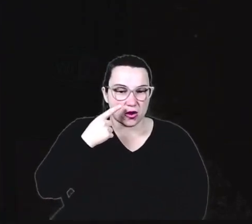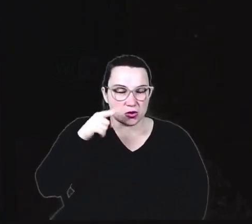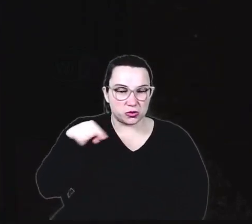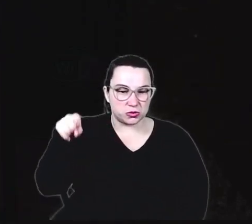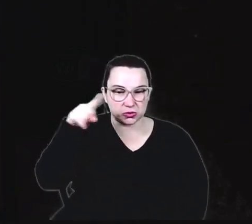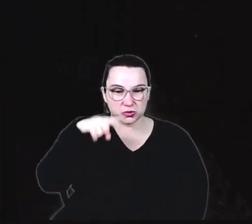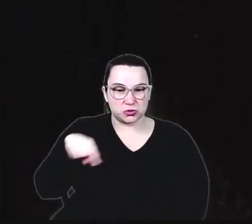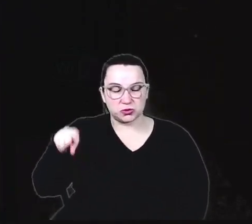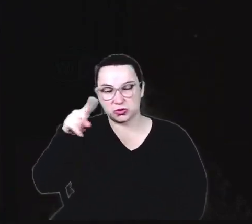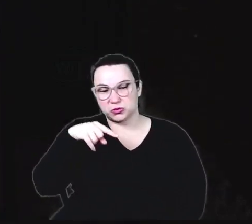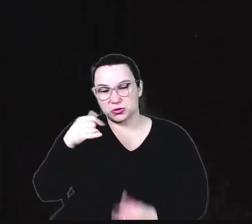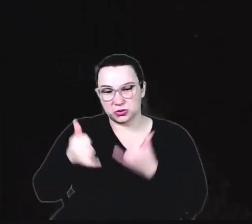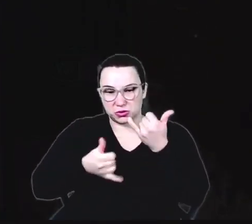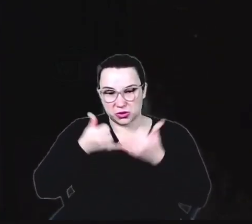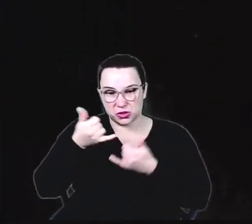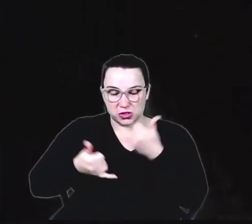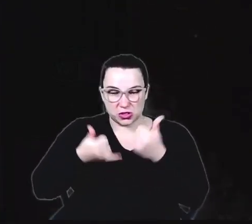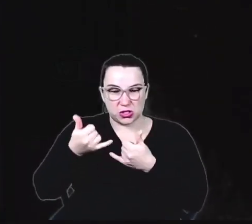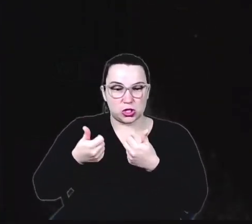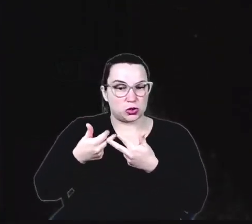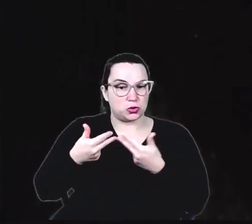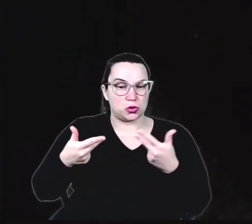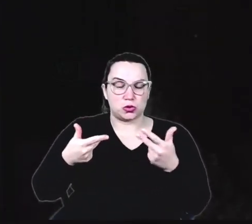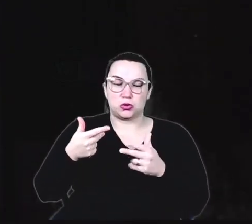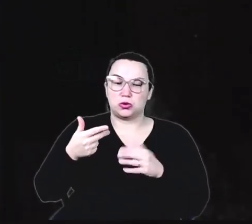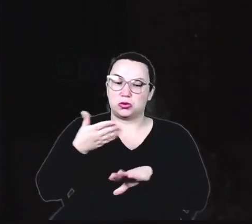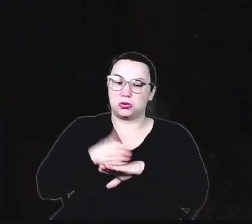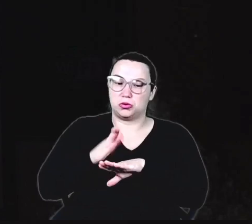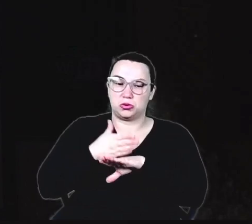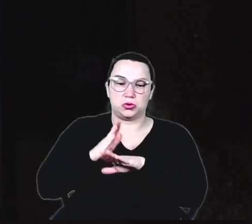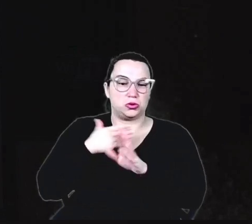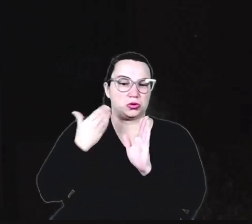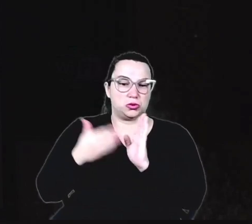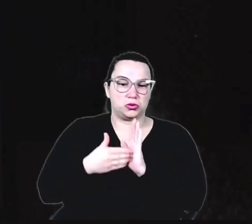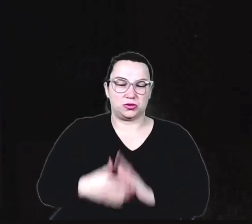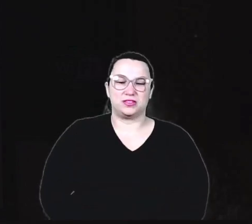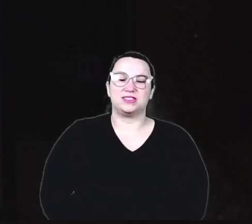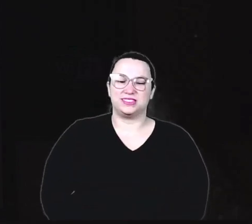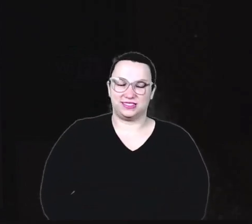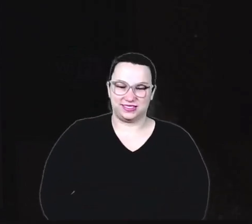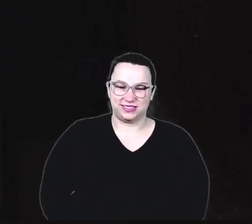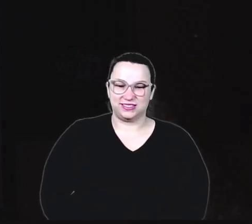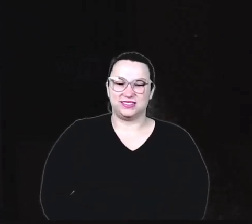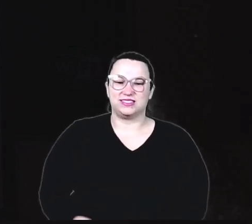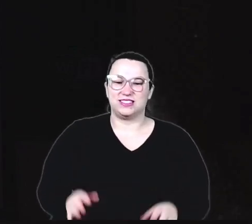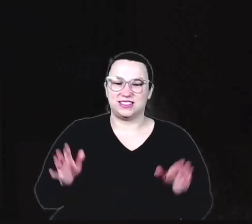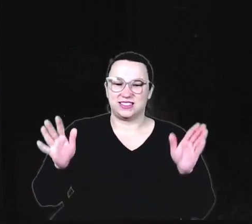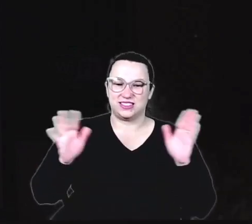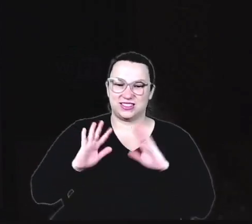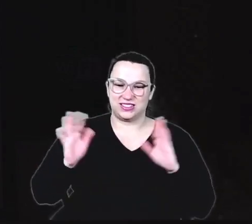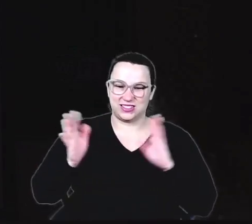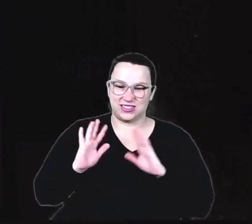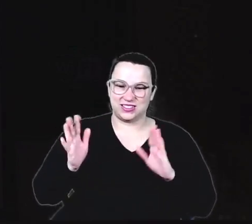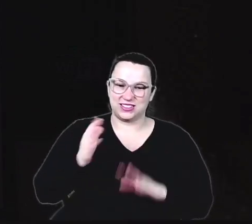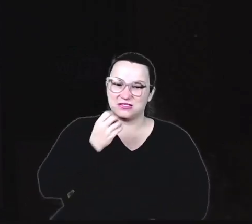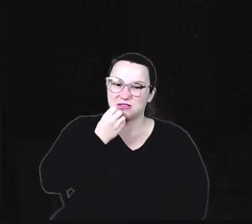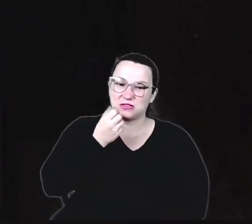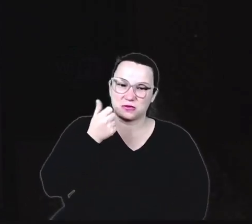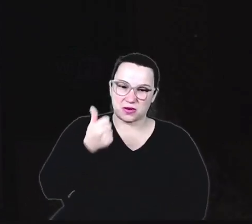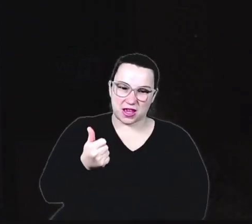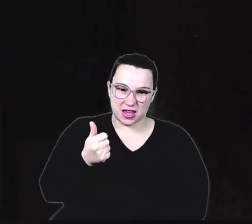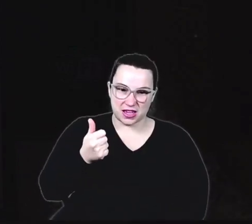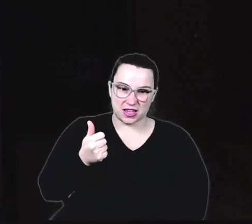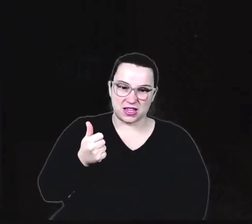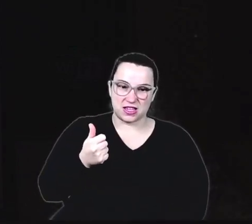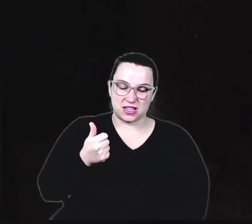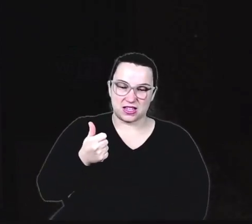crianças. Desenvolver tudo, né? Tudo. Oi, gente. Tudo bem? Bom, eu quero agradecer a presença da vereadora Karina.